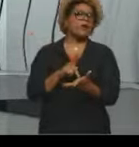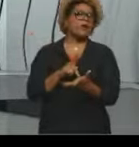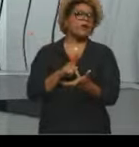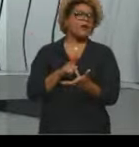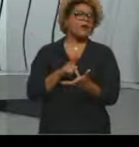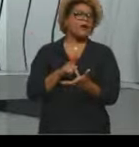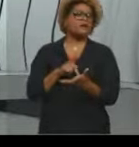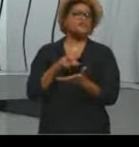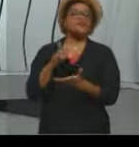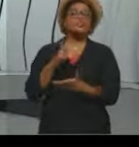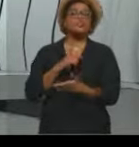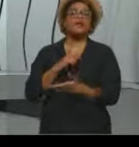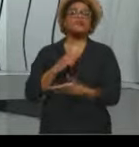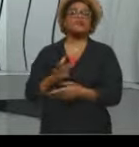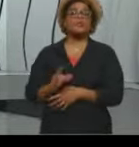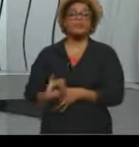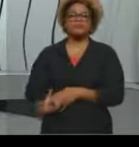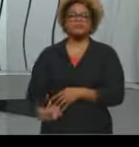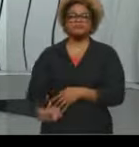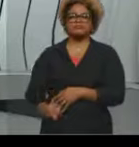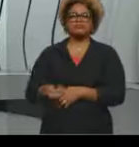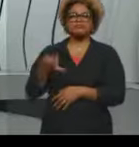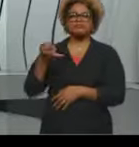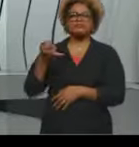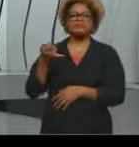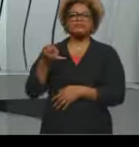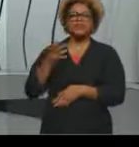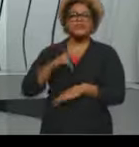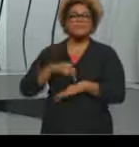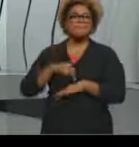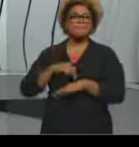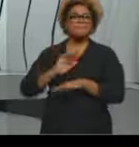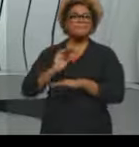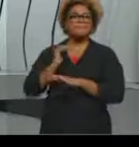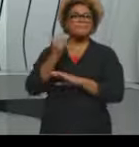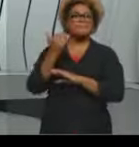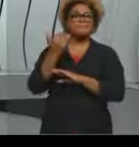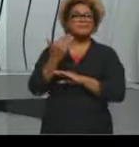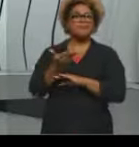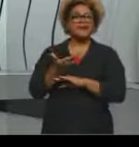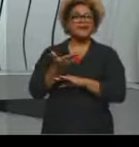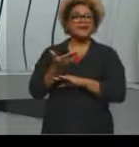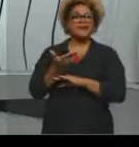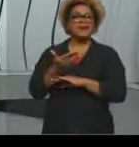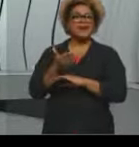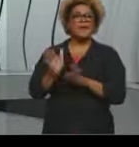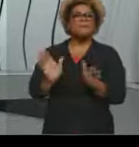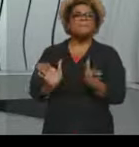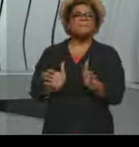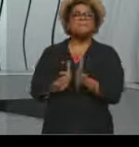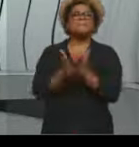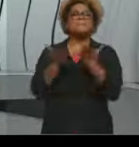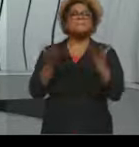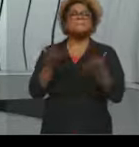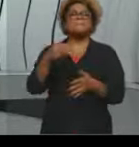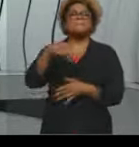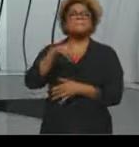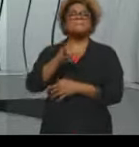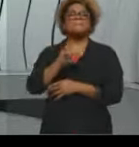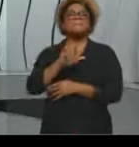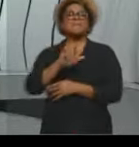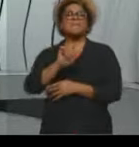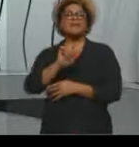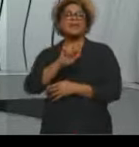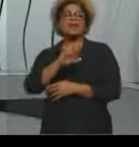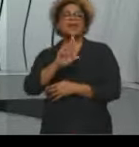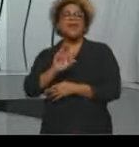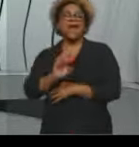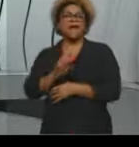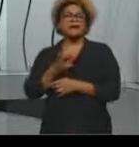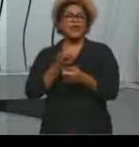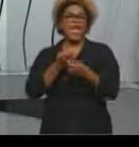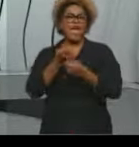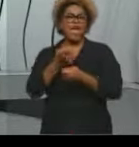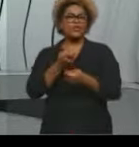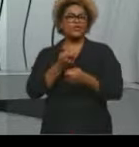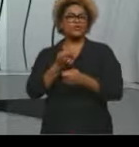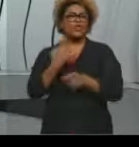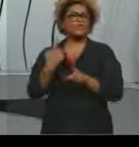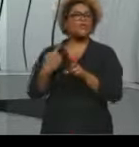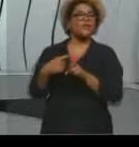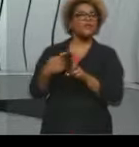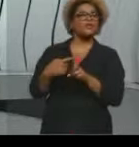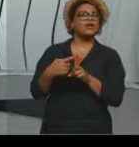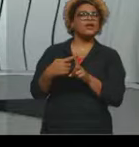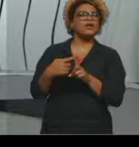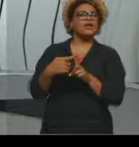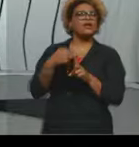capital estrangeiro, né, o dito milagre econômico, na verdade, ele é muito referente às relações que o Brasil tinha naquele